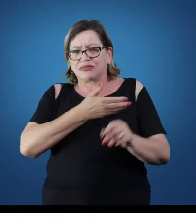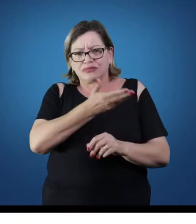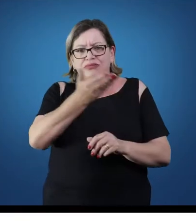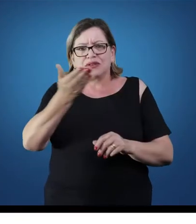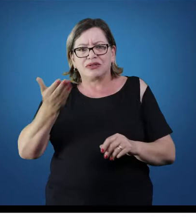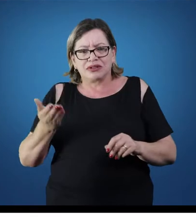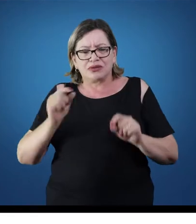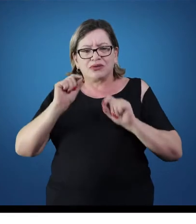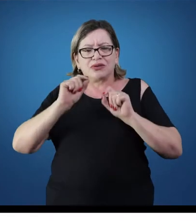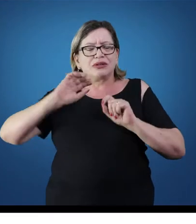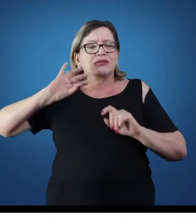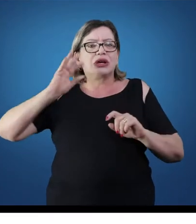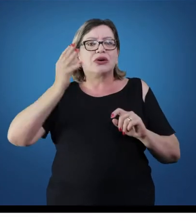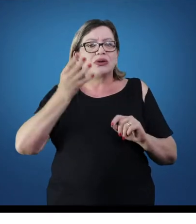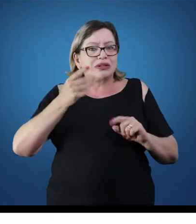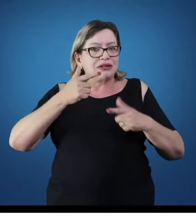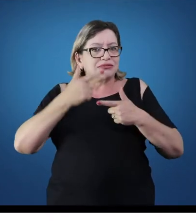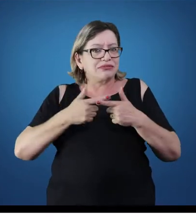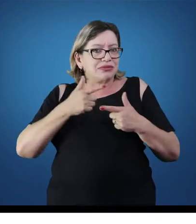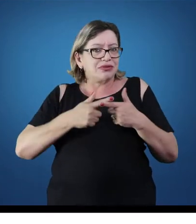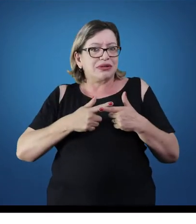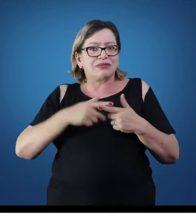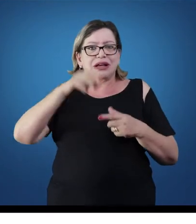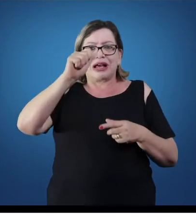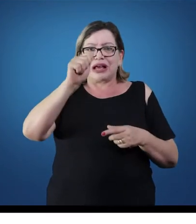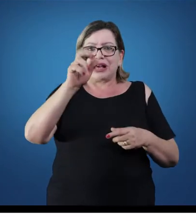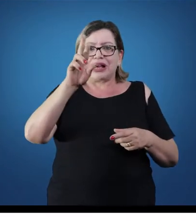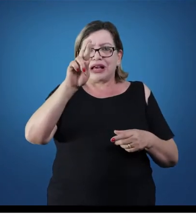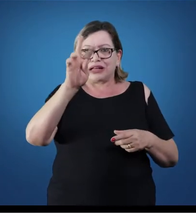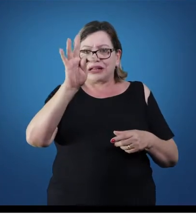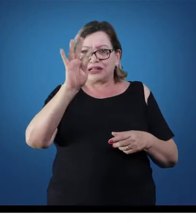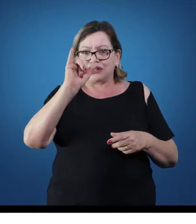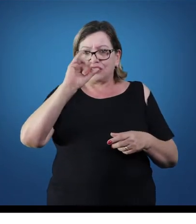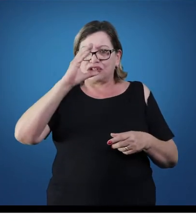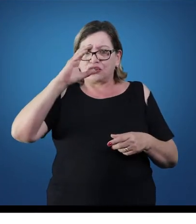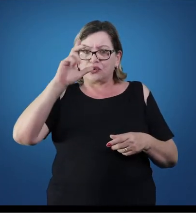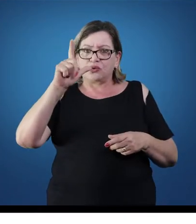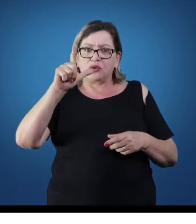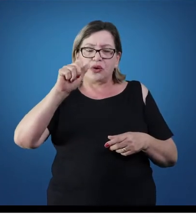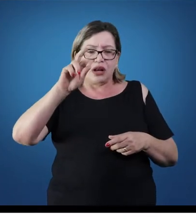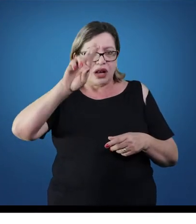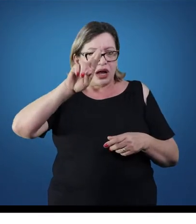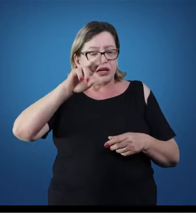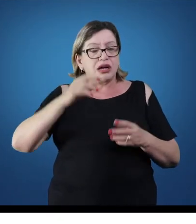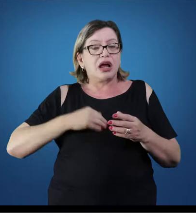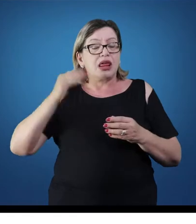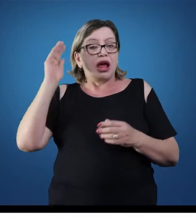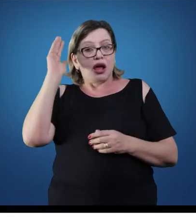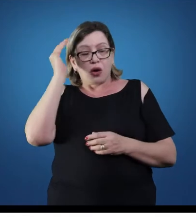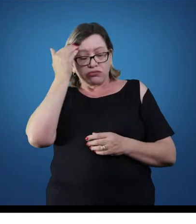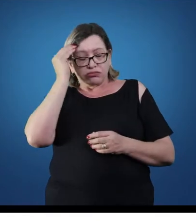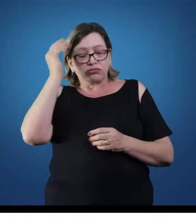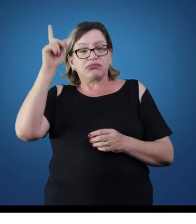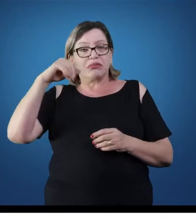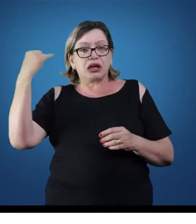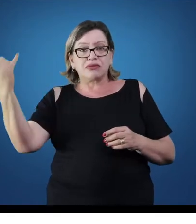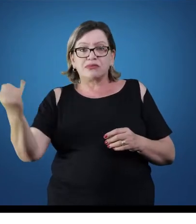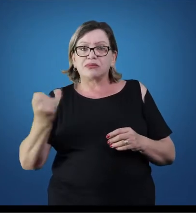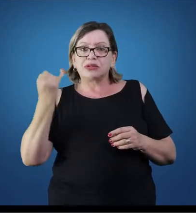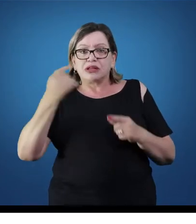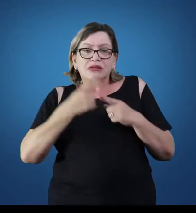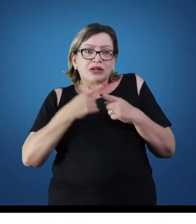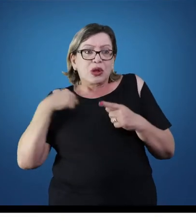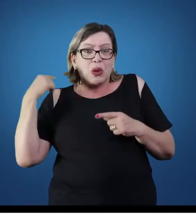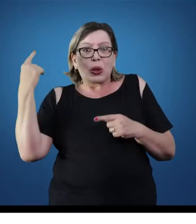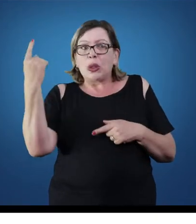as lesões que existem no sistema articular. Então essa compreensão é muito importante porque nós, professores de educação